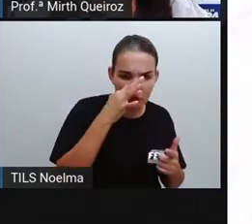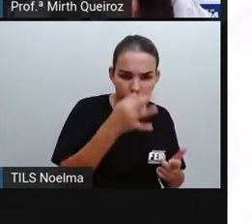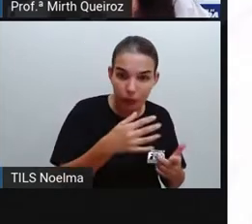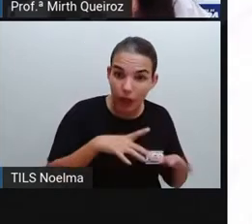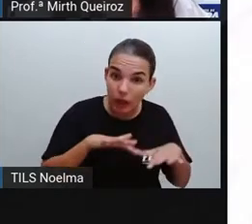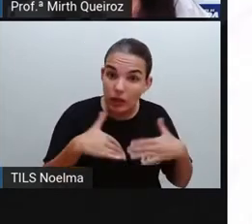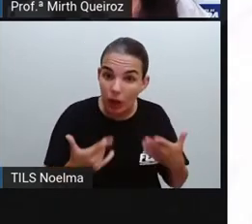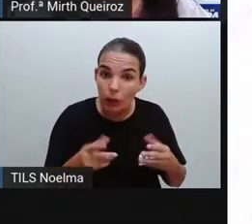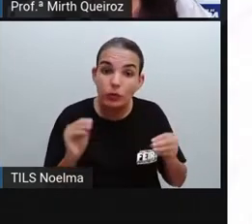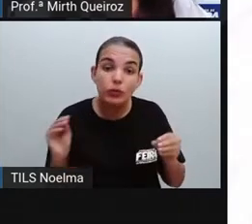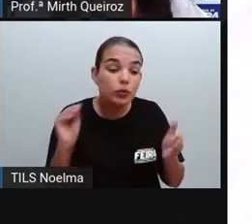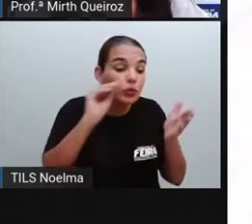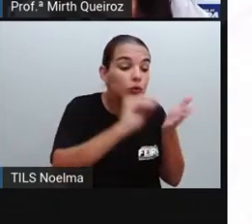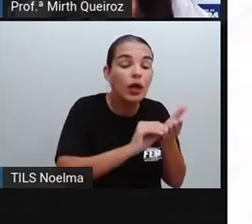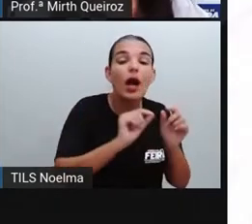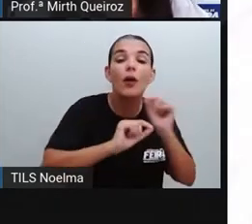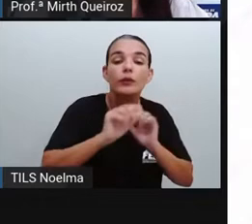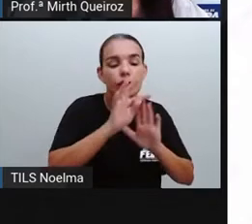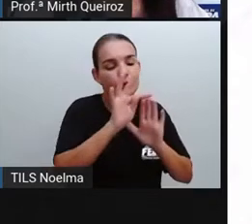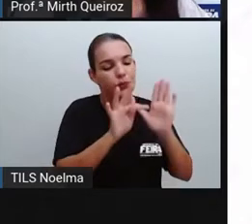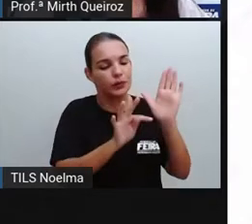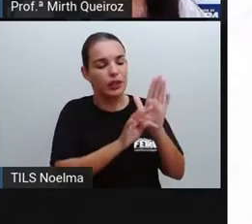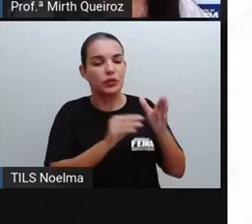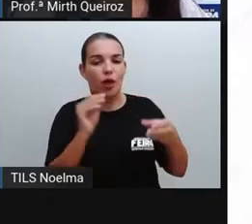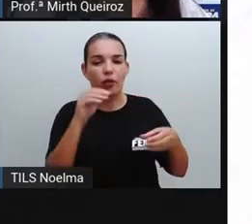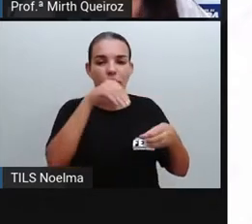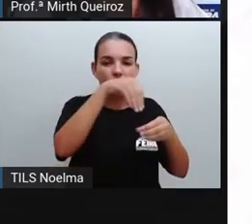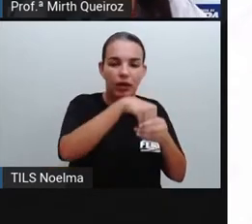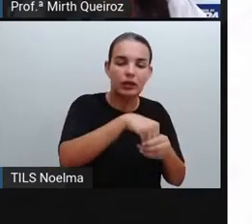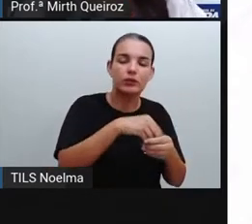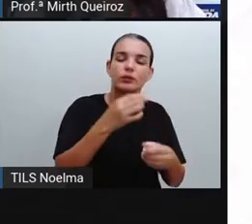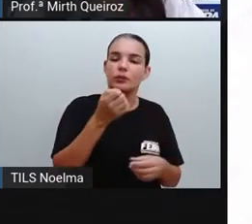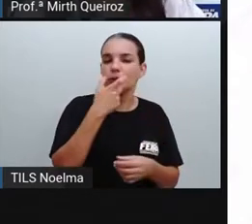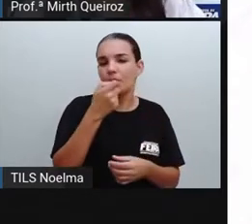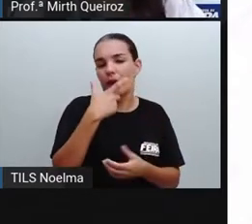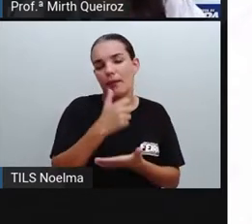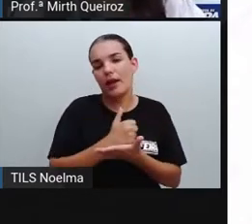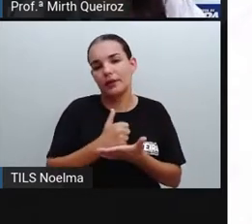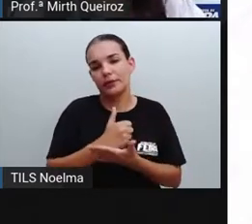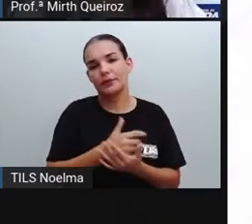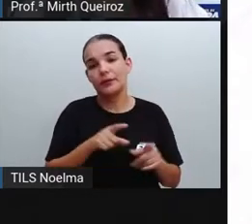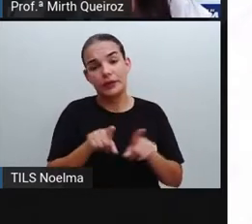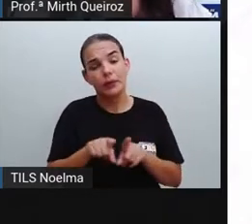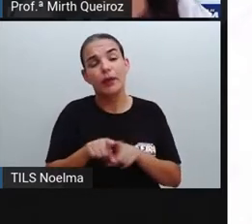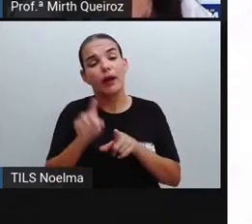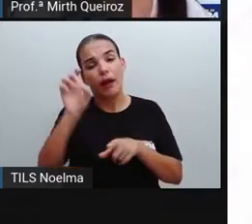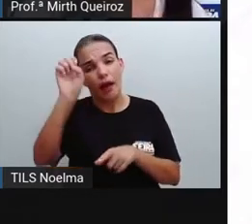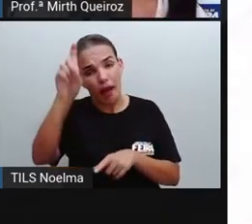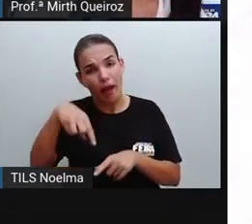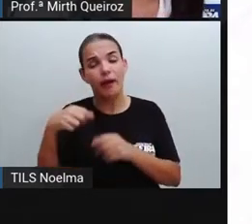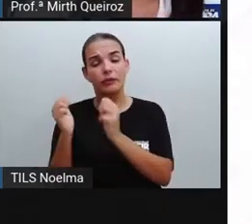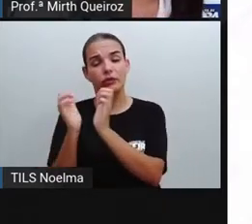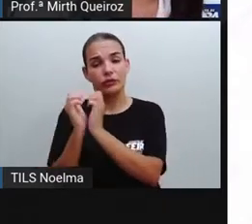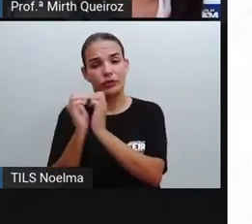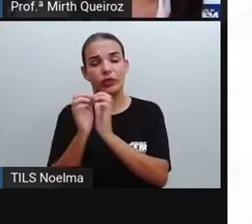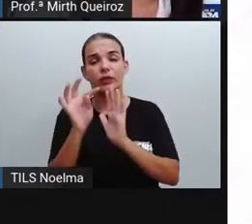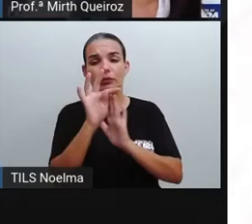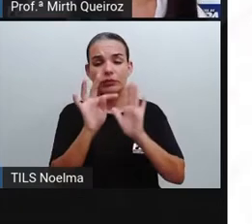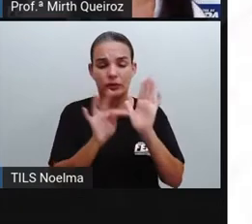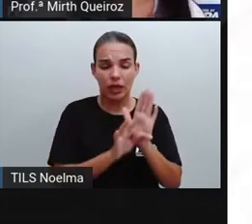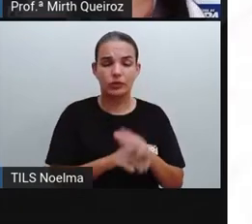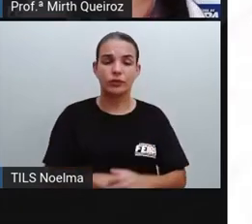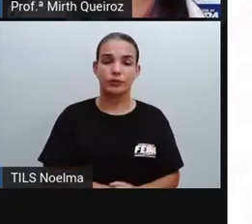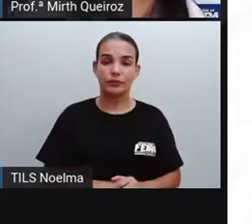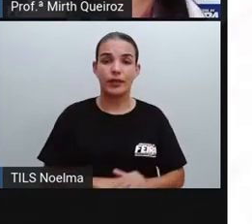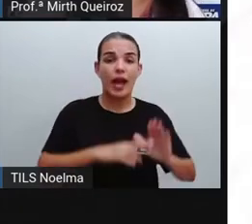essas? Tudo isso na bula. Então, uma bula é um tipo de gênero textual. Uma receita